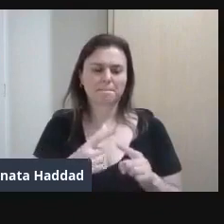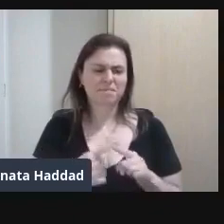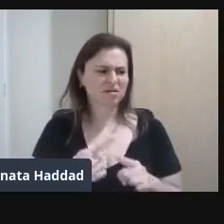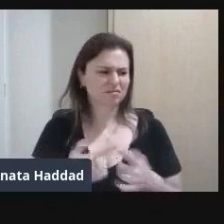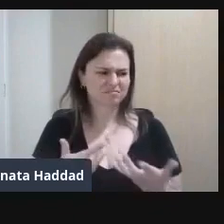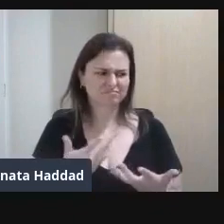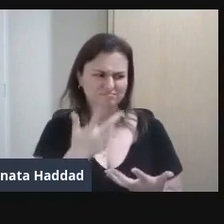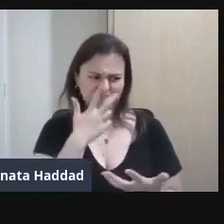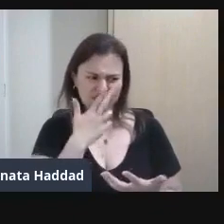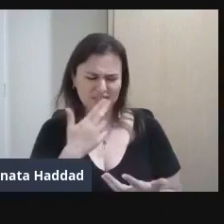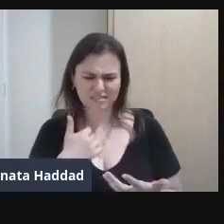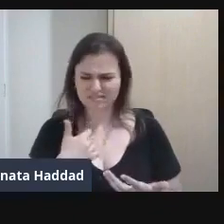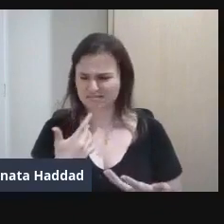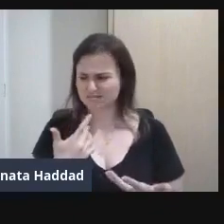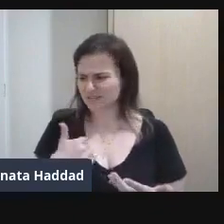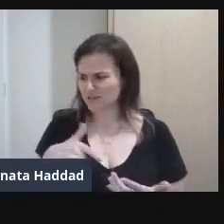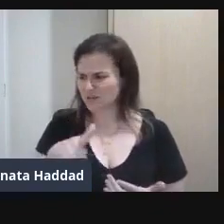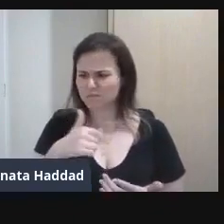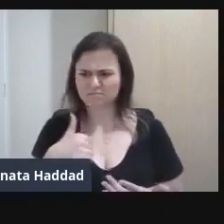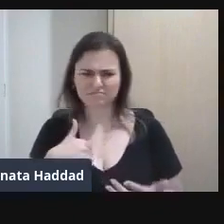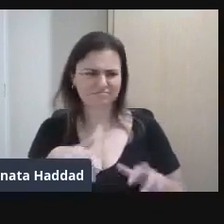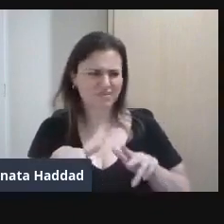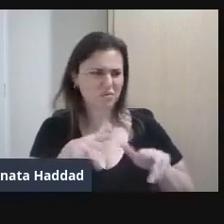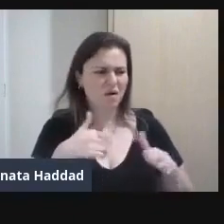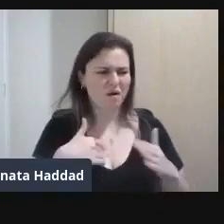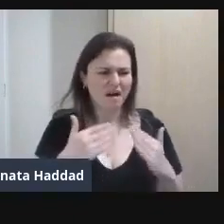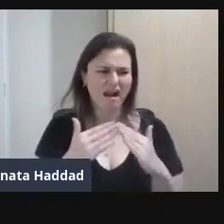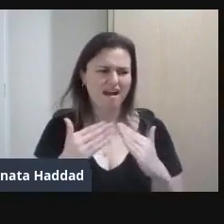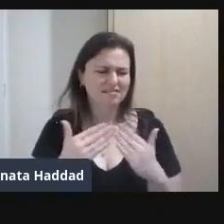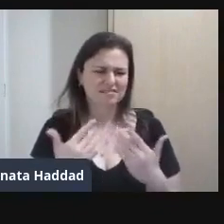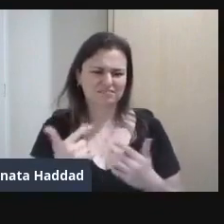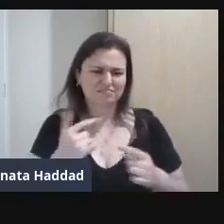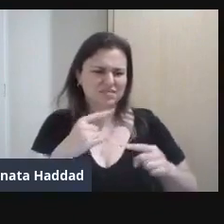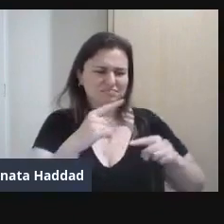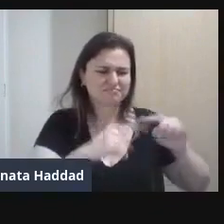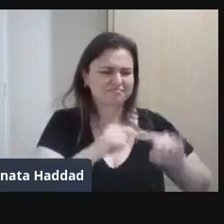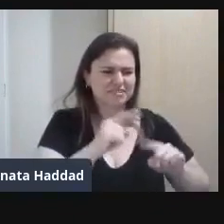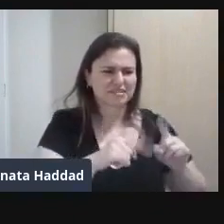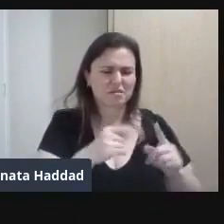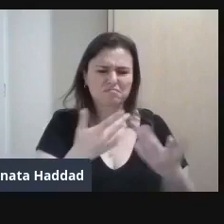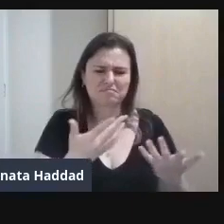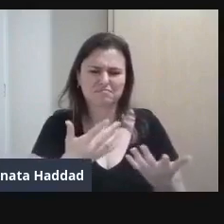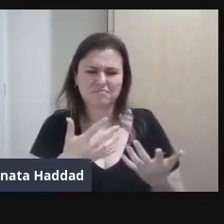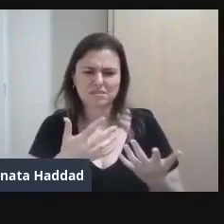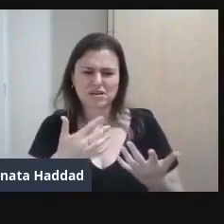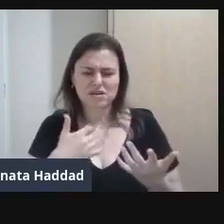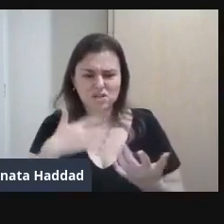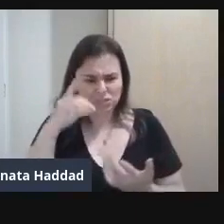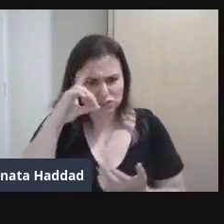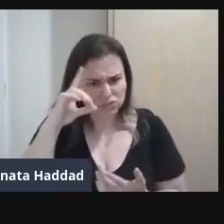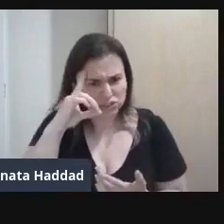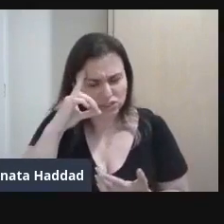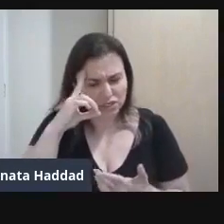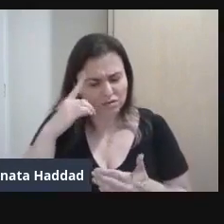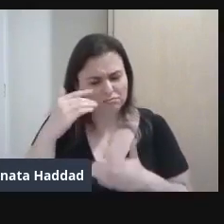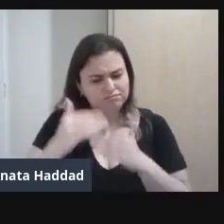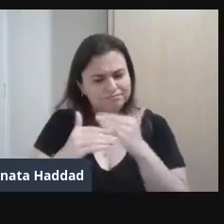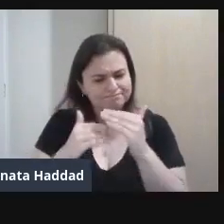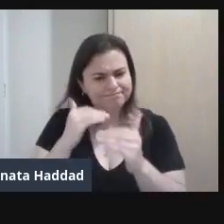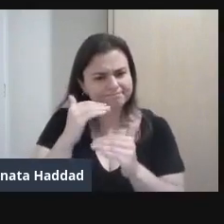Os dias foram passando E ele O homem Ficou